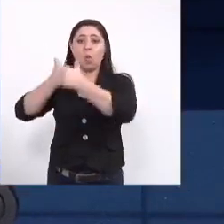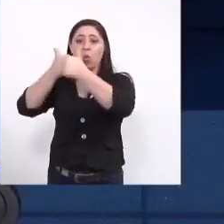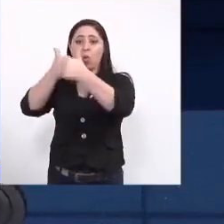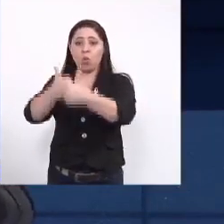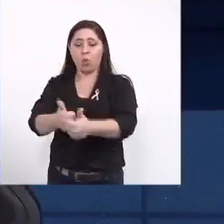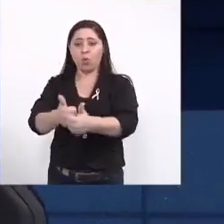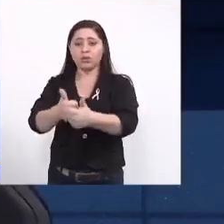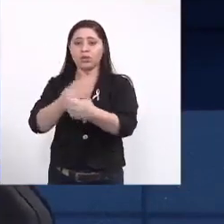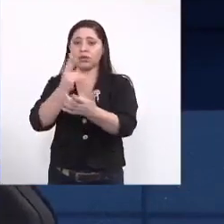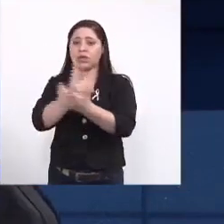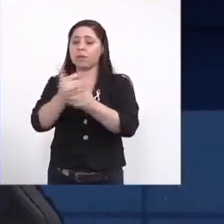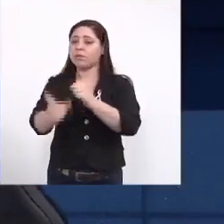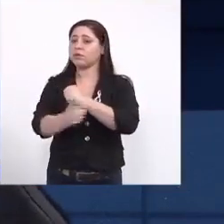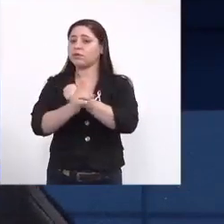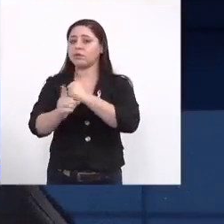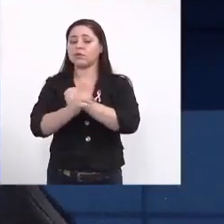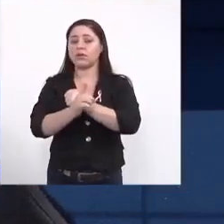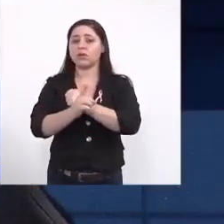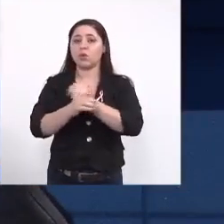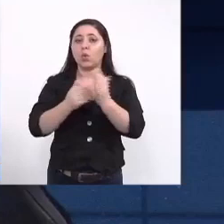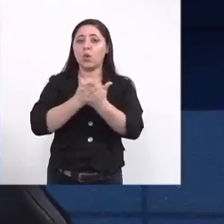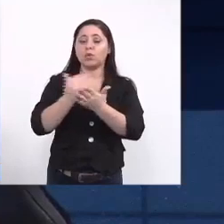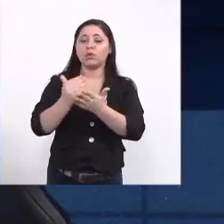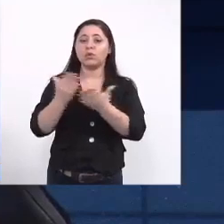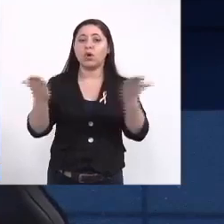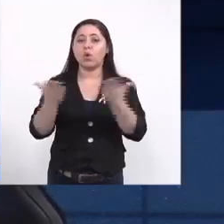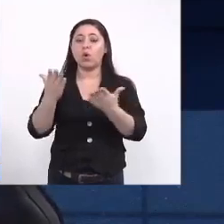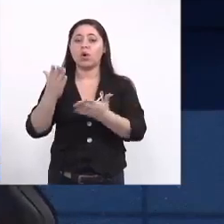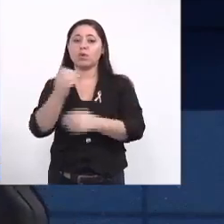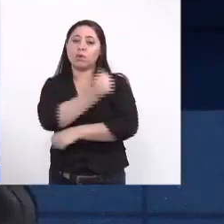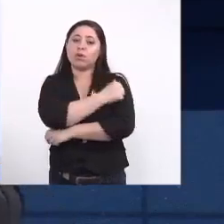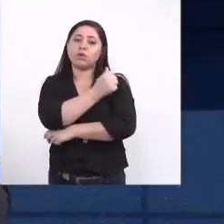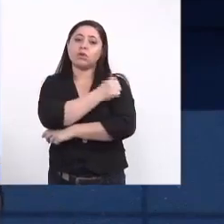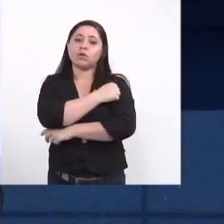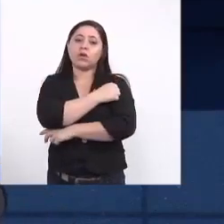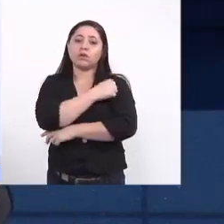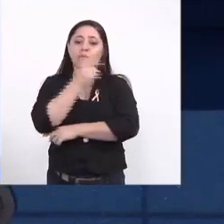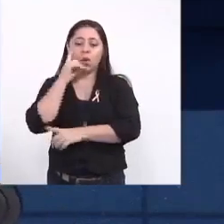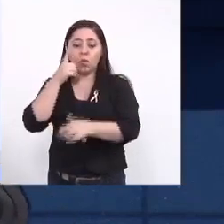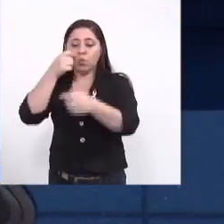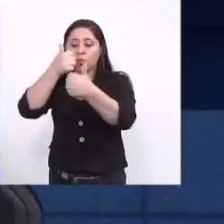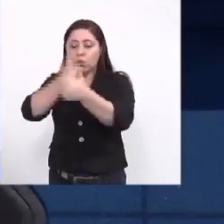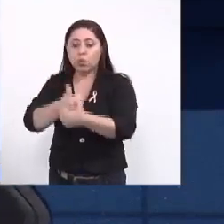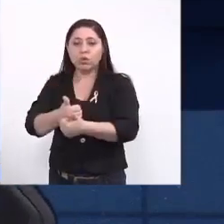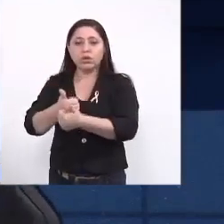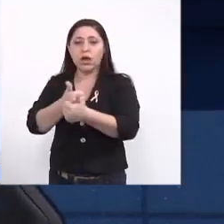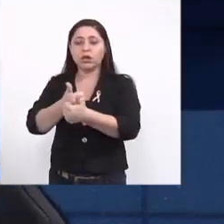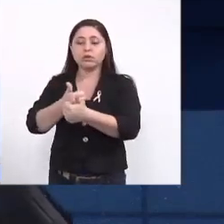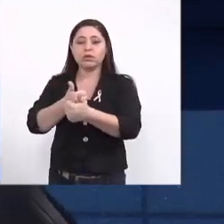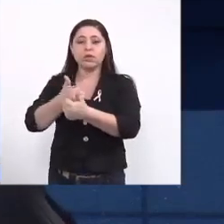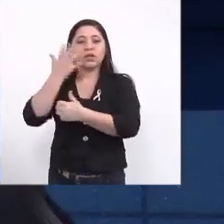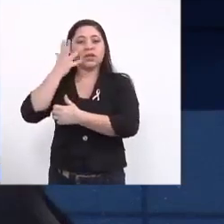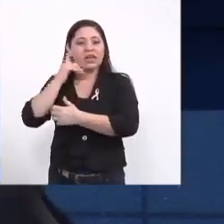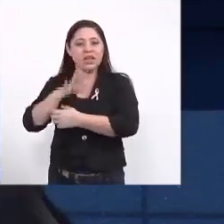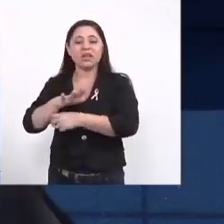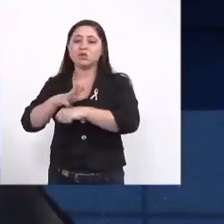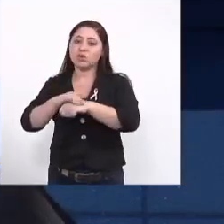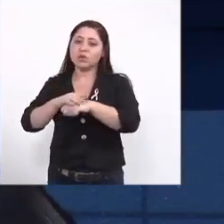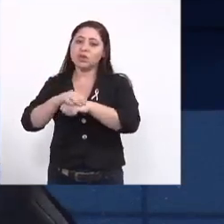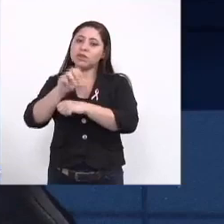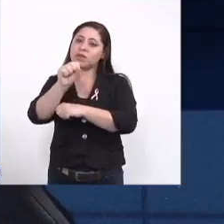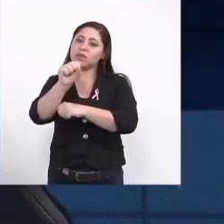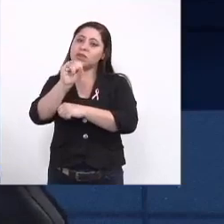acompanhada e aí entrou uma aluna minha este ano agora que vai fazer o segmento das crianças de mãe que tiveram sífilis mas eu não tenho resultado